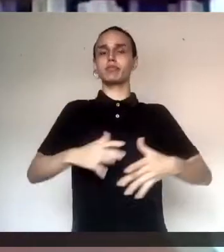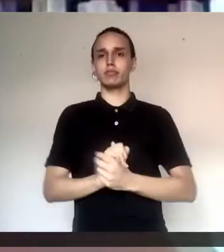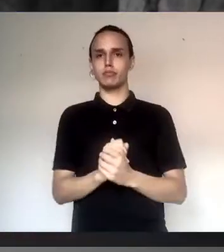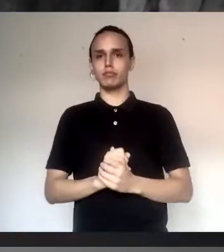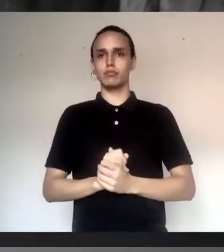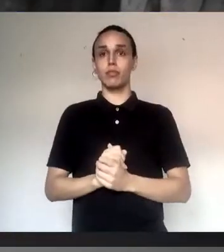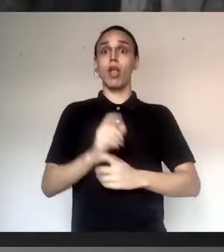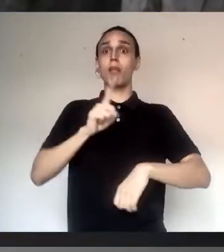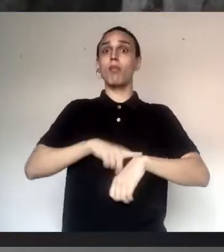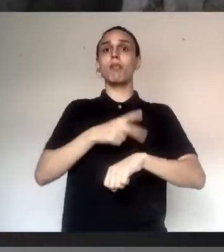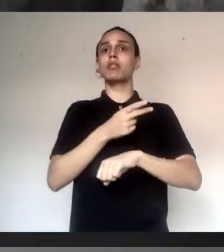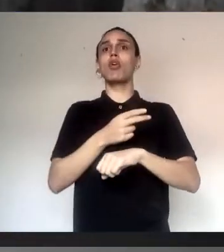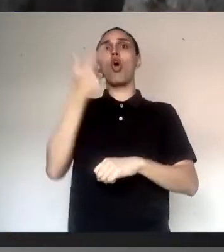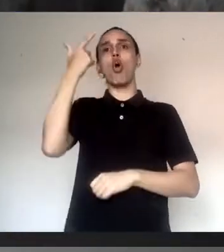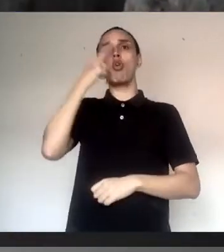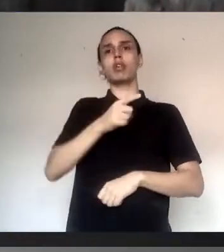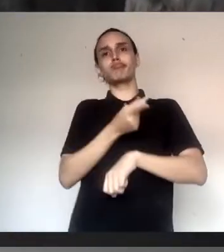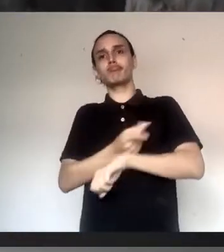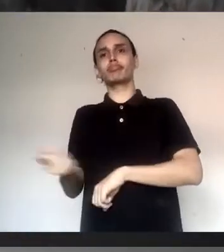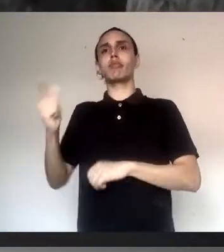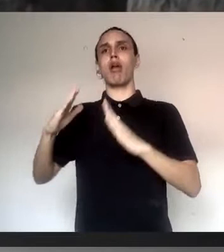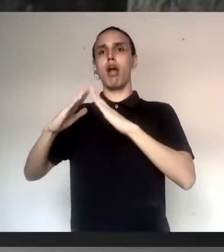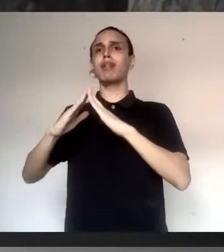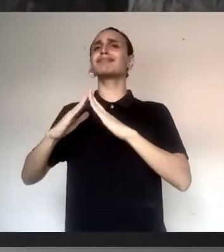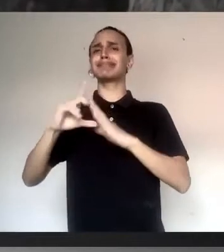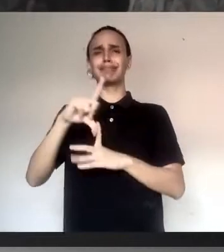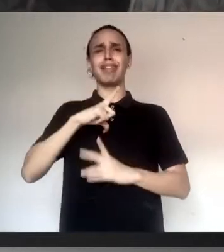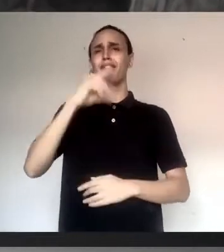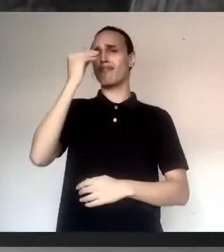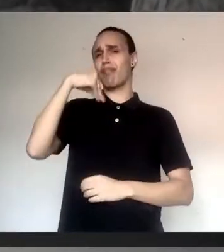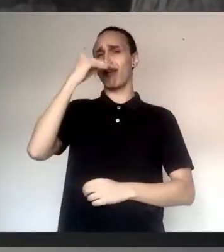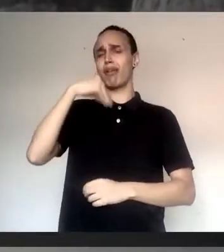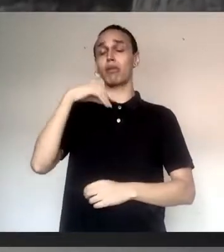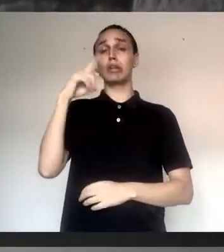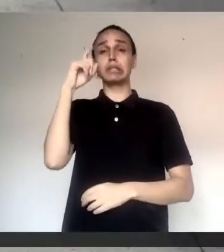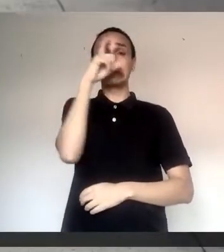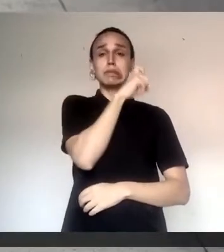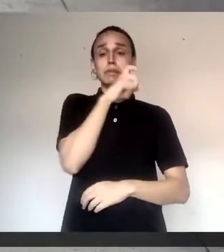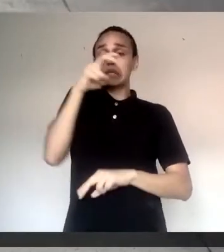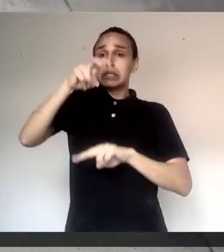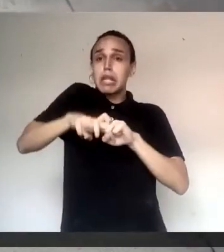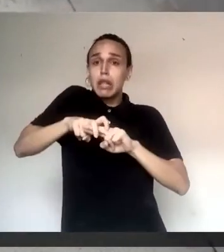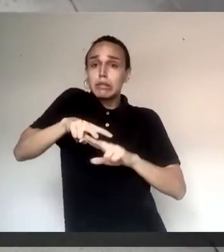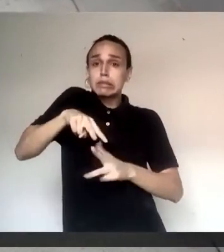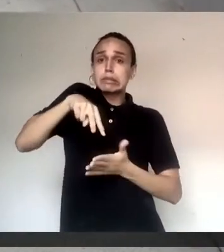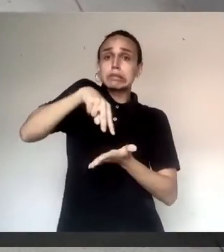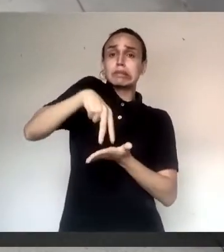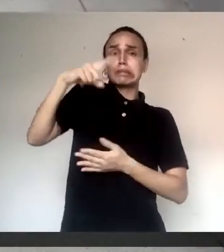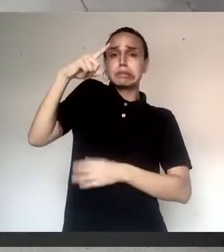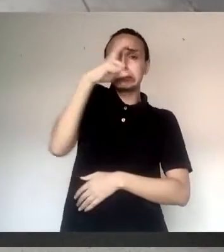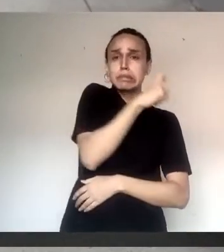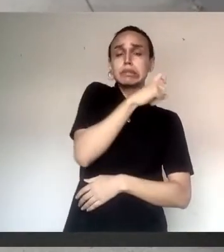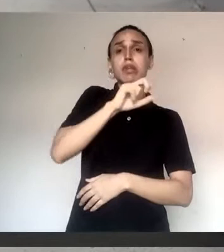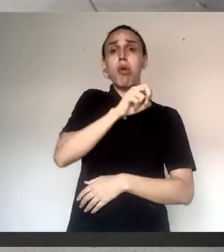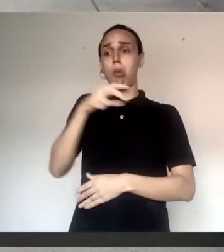dele. E quando o indivíduo sai dessa situação, ele está muito enfraquecido. Ele tem dificuldade para se levantar de uma cadeira,